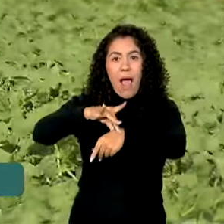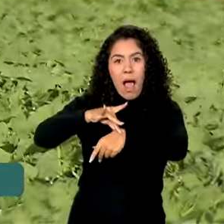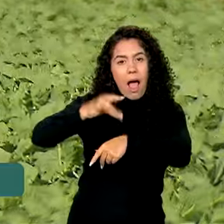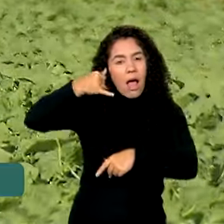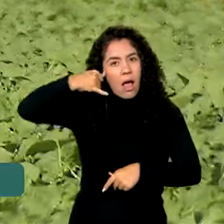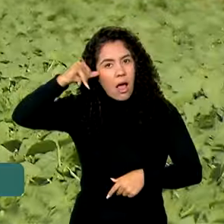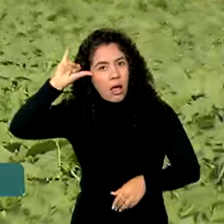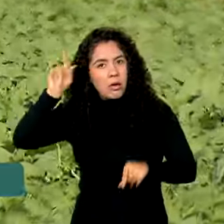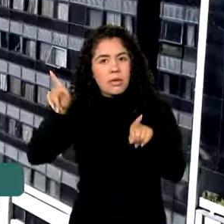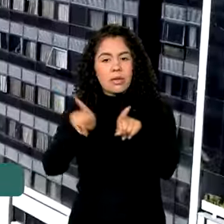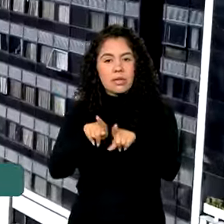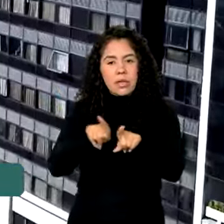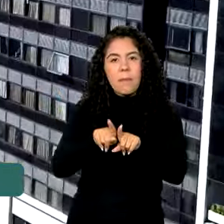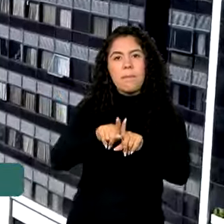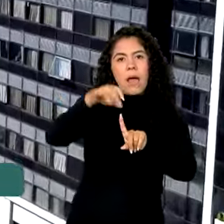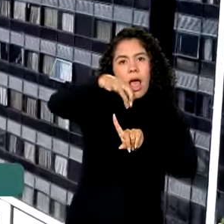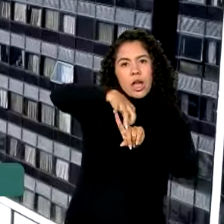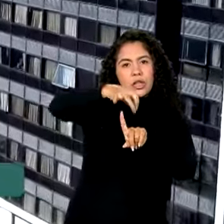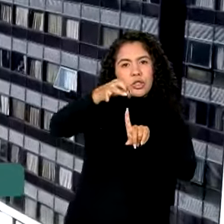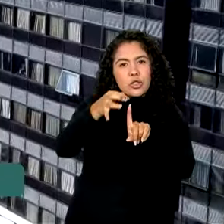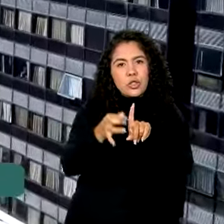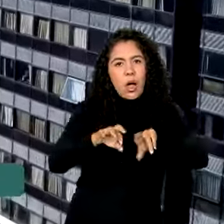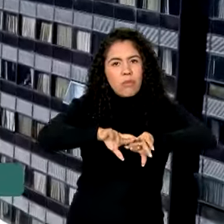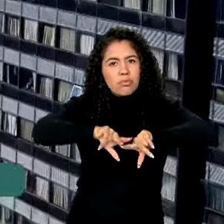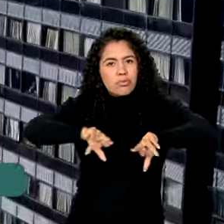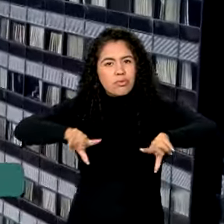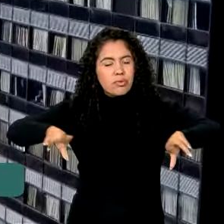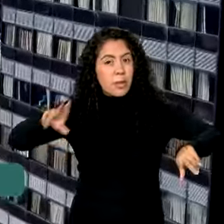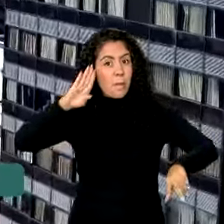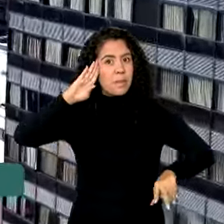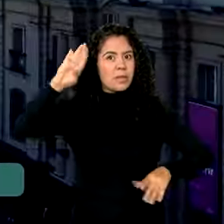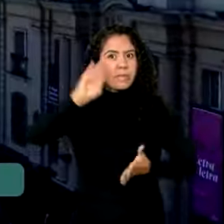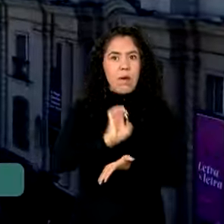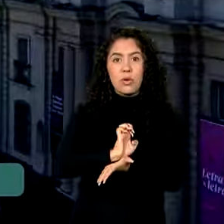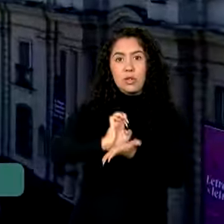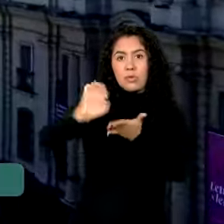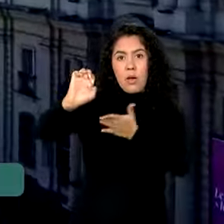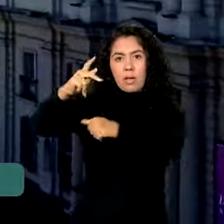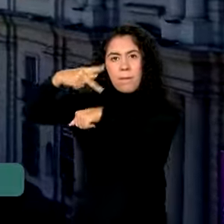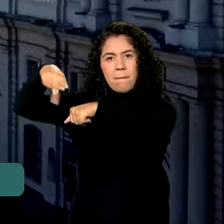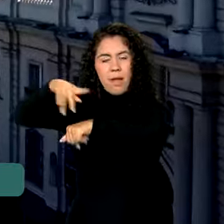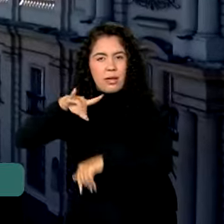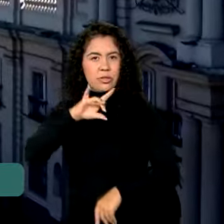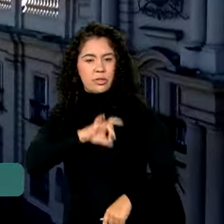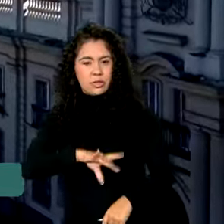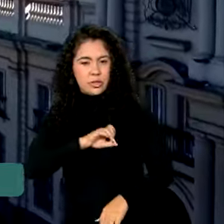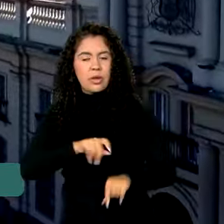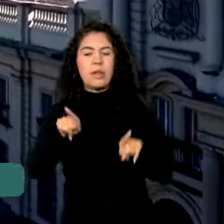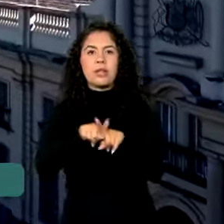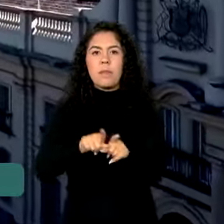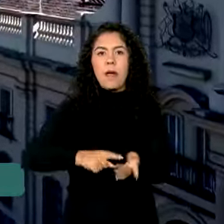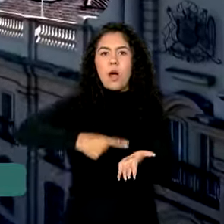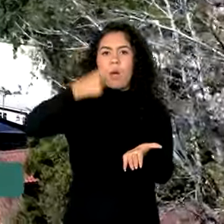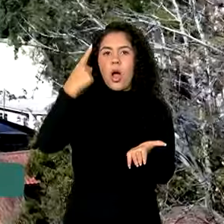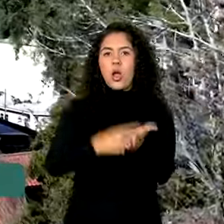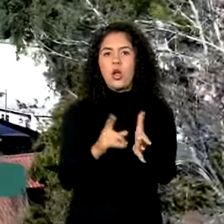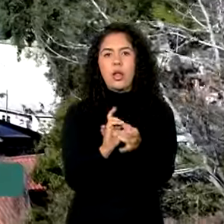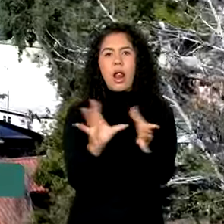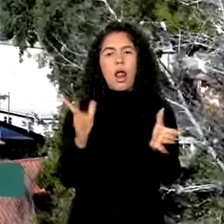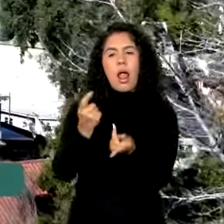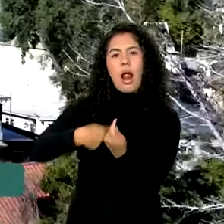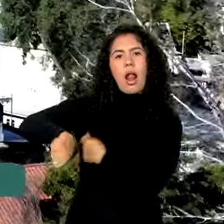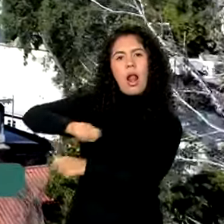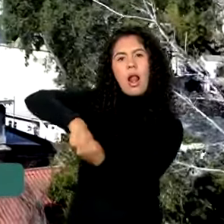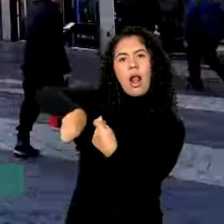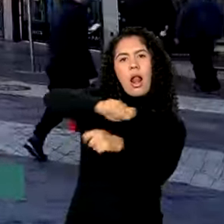derivados de soja são os principais produtos exportados. Além de um acordo de livre comércio entre